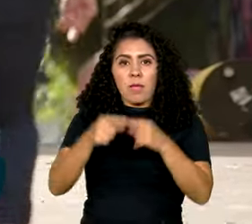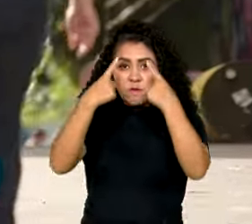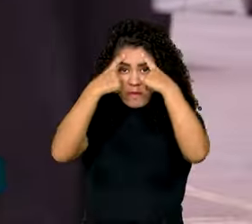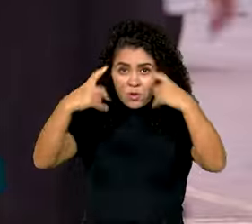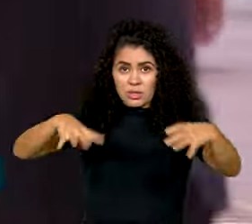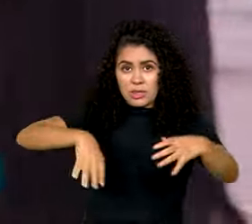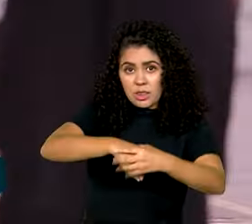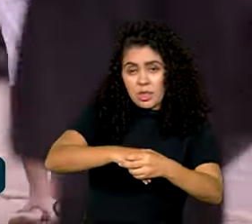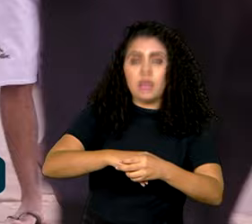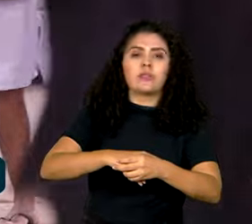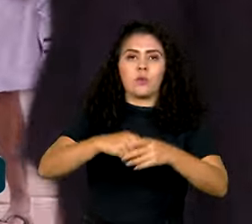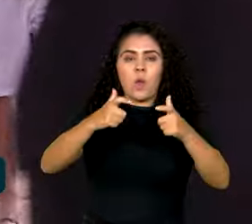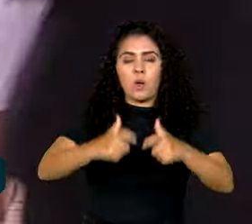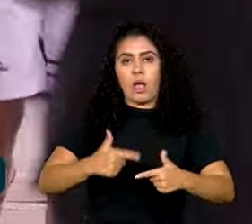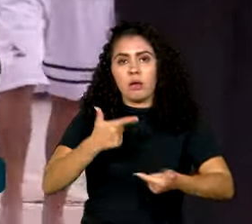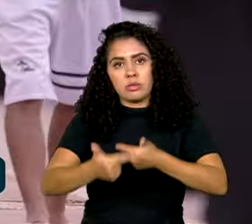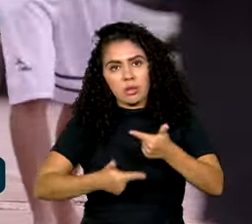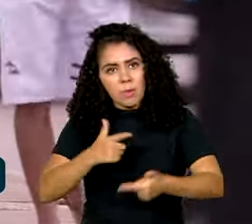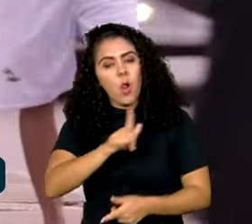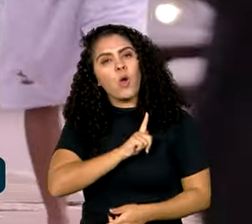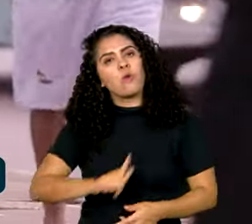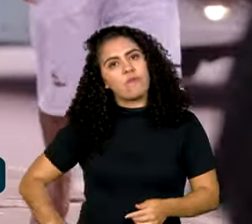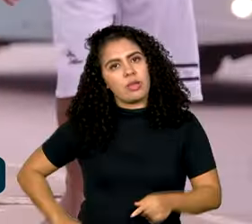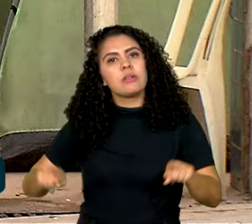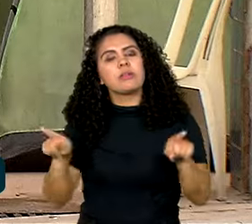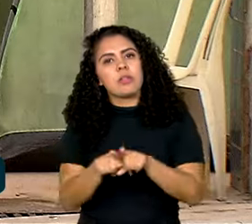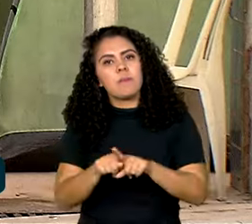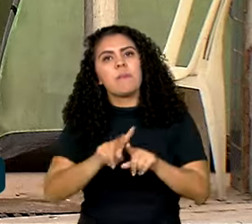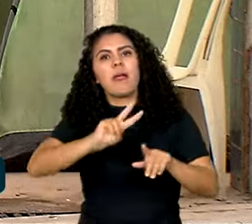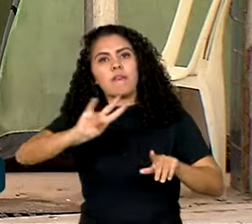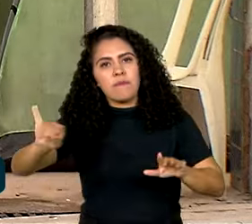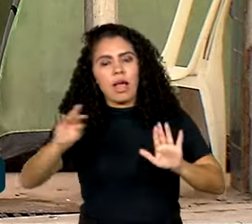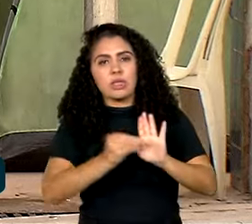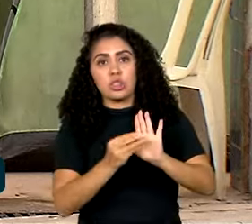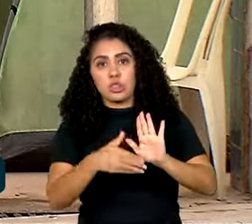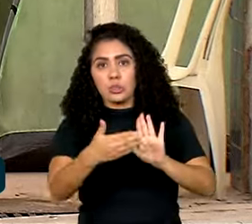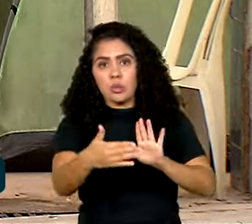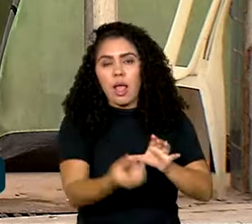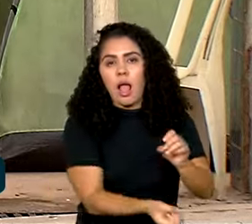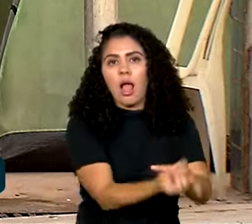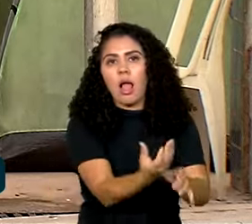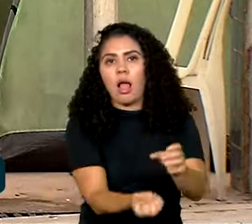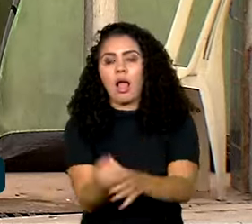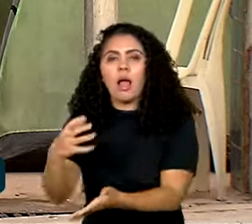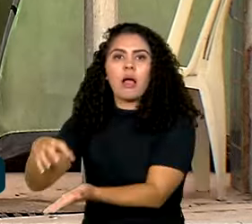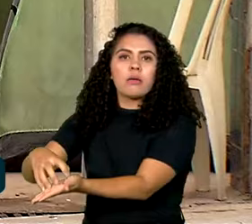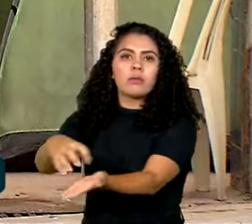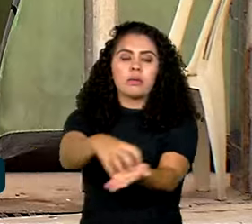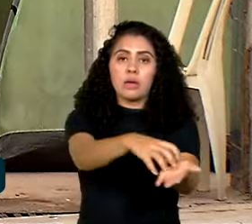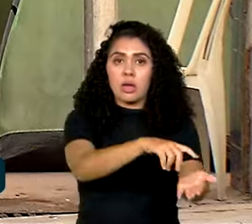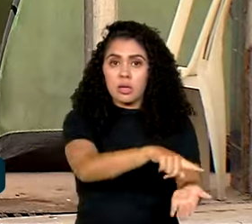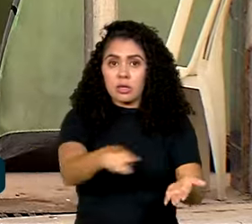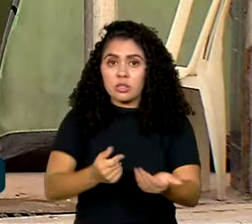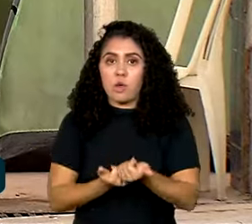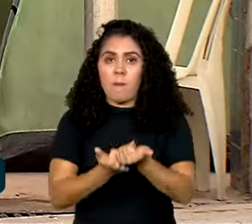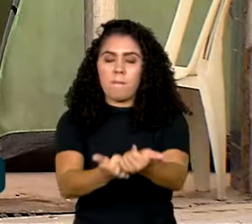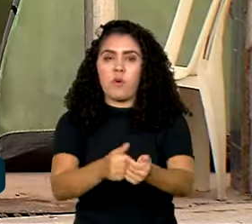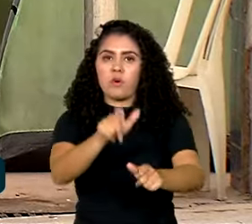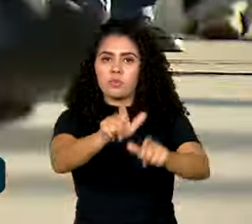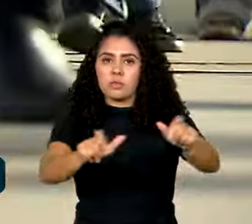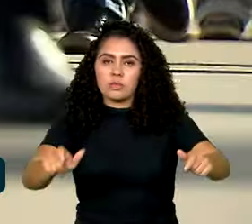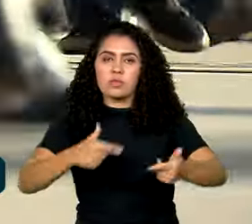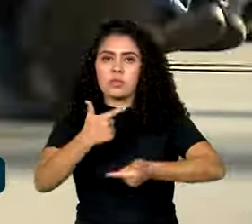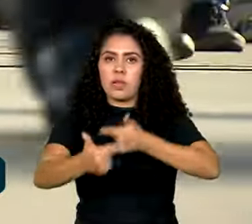trabalho. O governo também deverá instituir redes de centros de apoio ao trabalhador em situação de